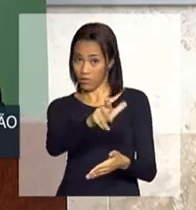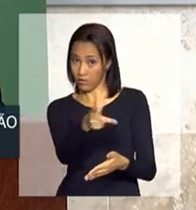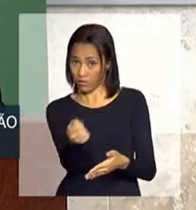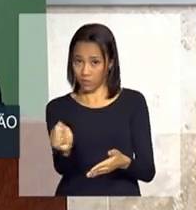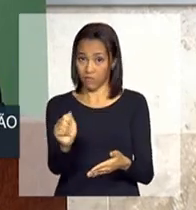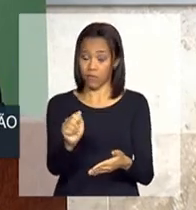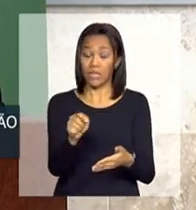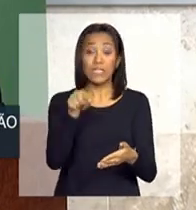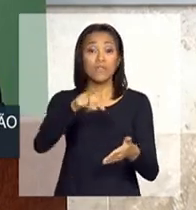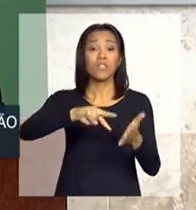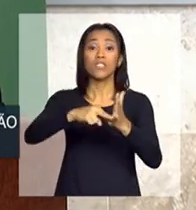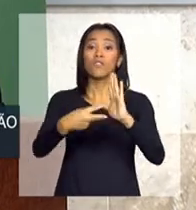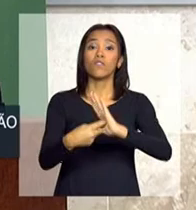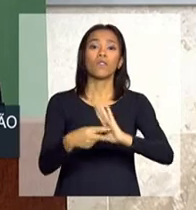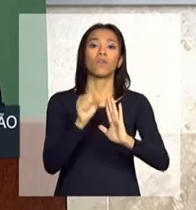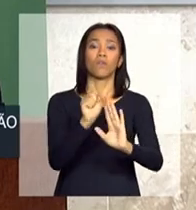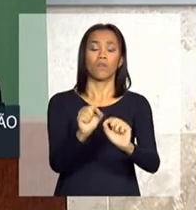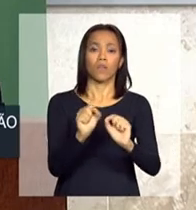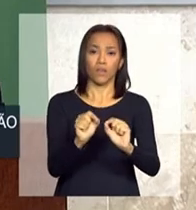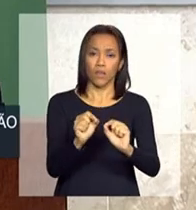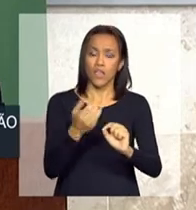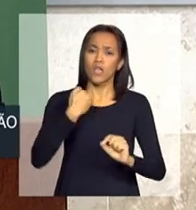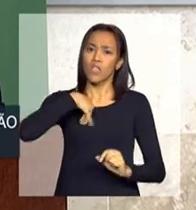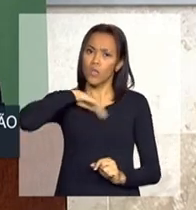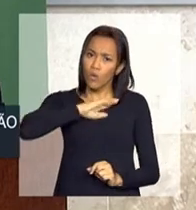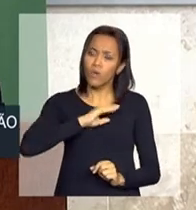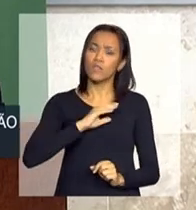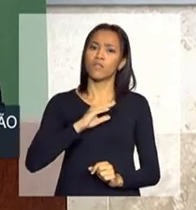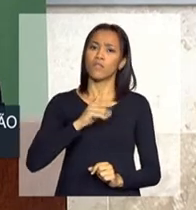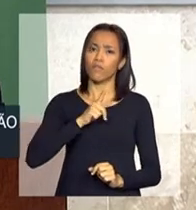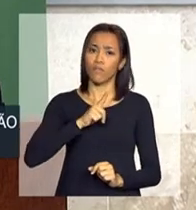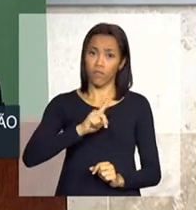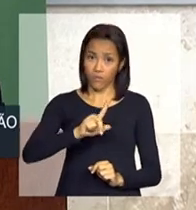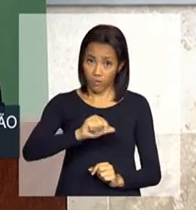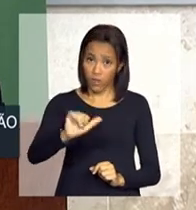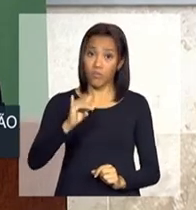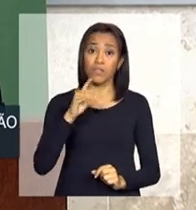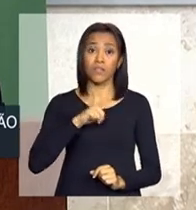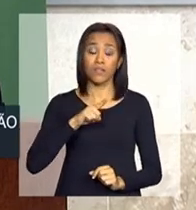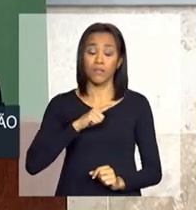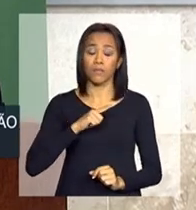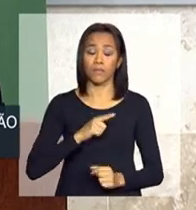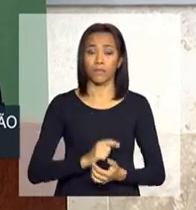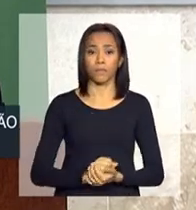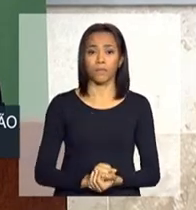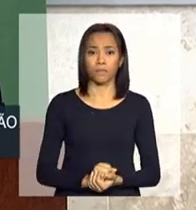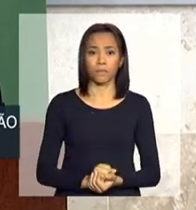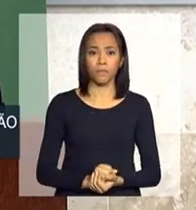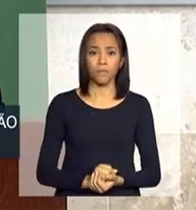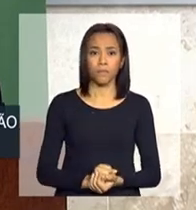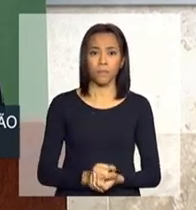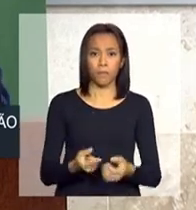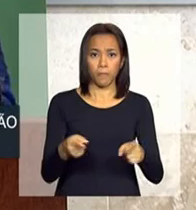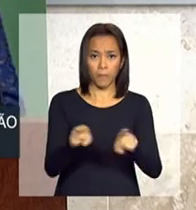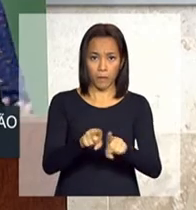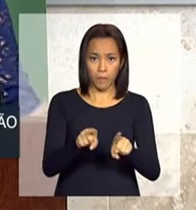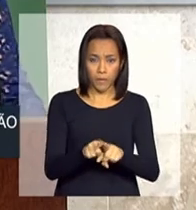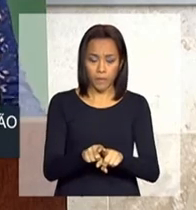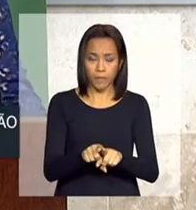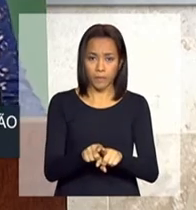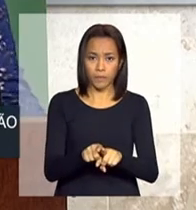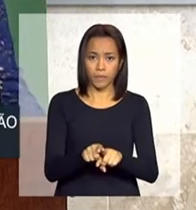que nós vamos ter uma porta única. também para